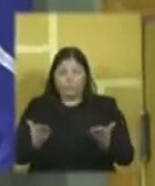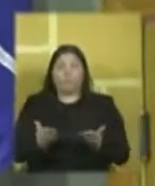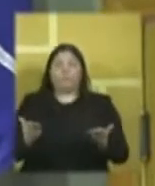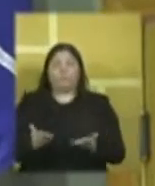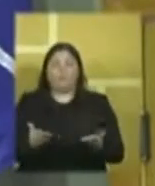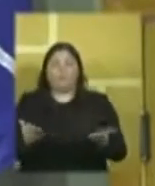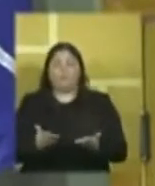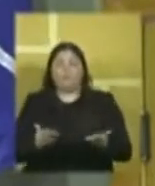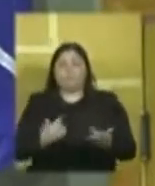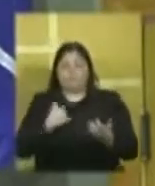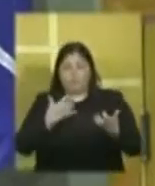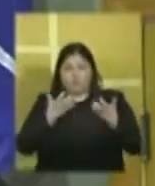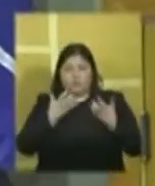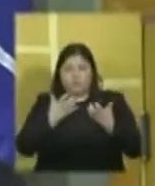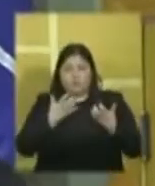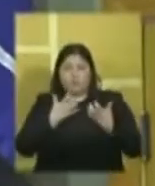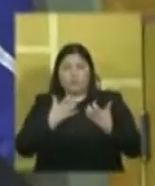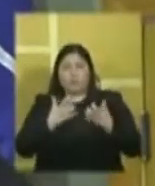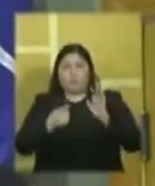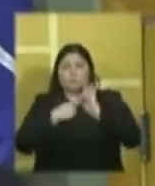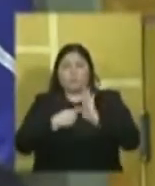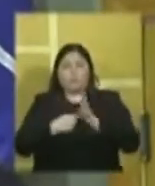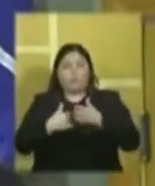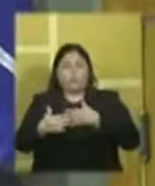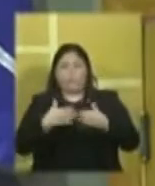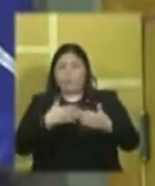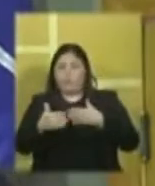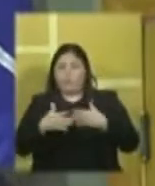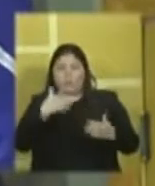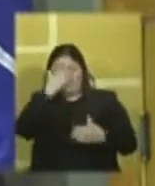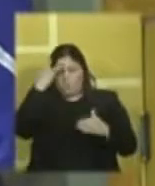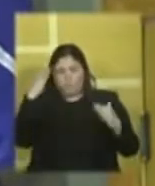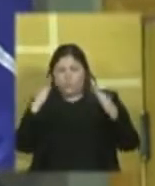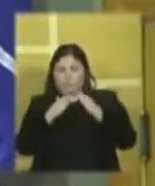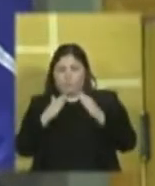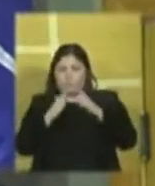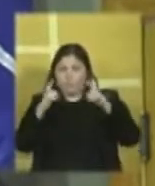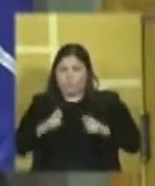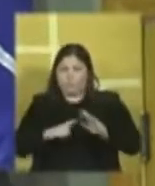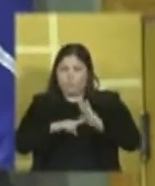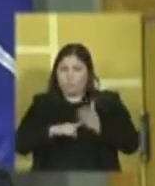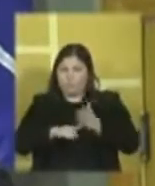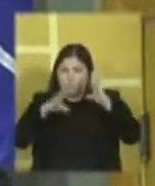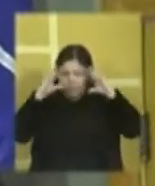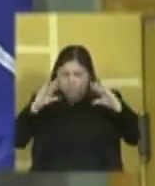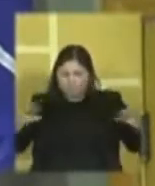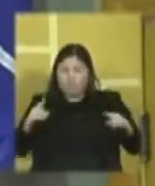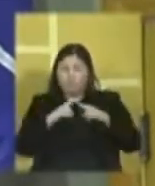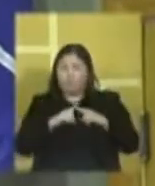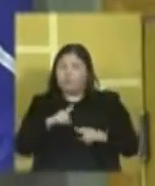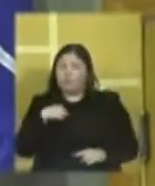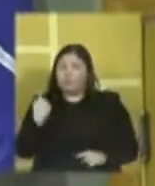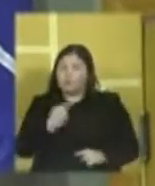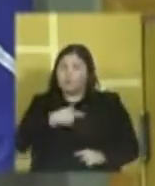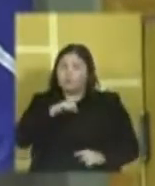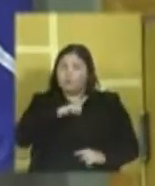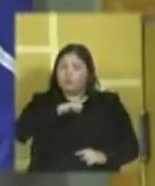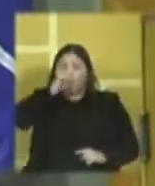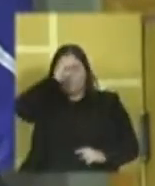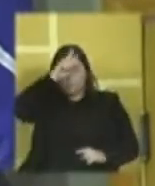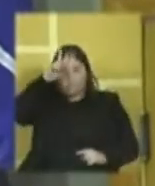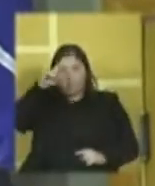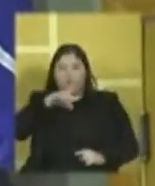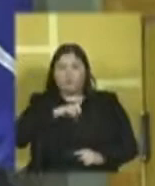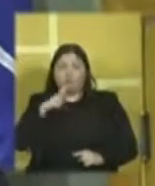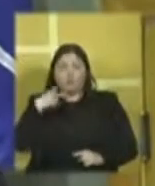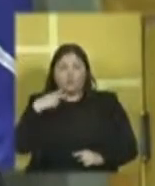eu quero deixar qualquer morador, morador do shopping park tranquilo, porque aqui nós temos prefeito, nós